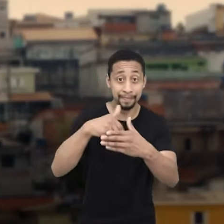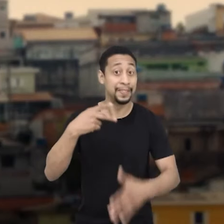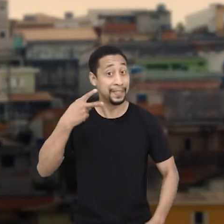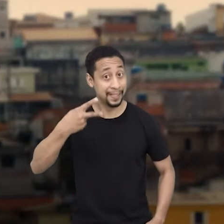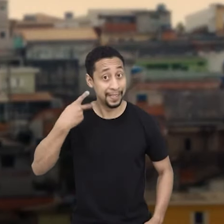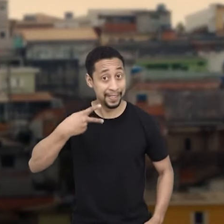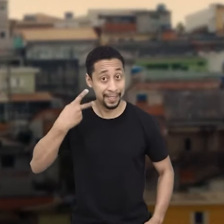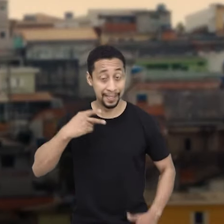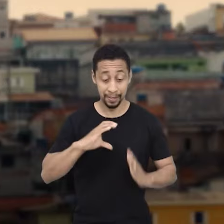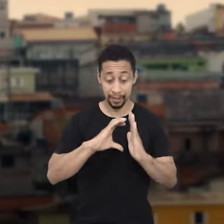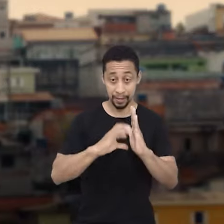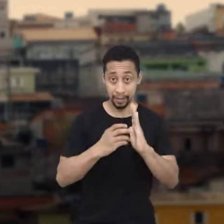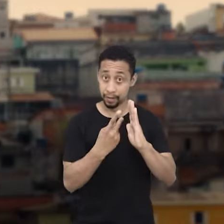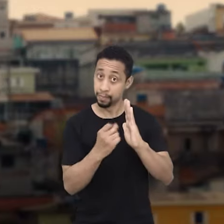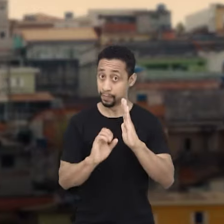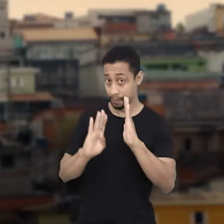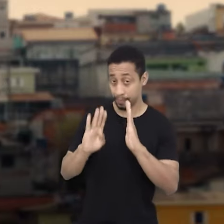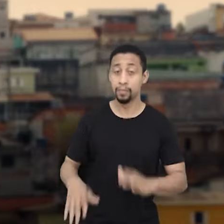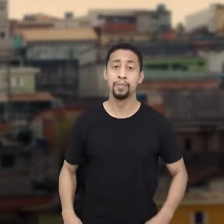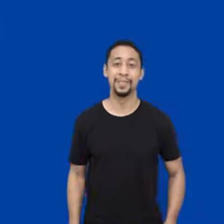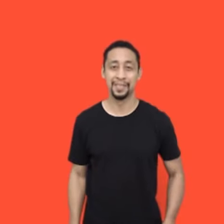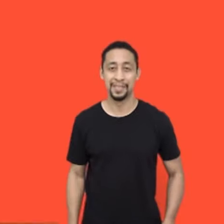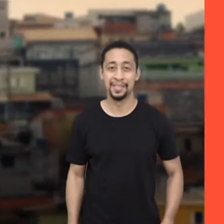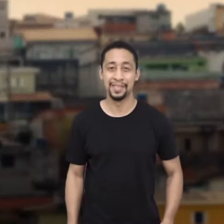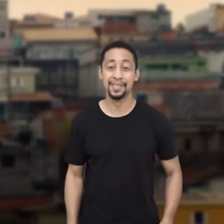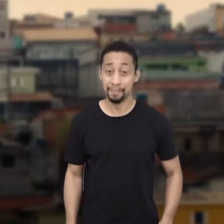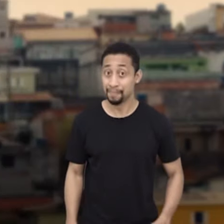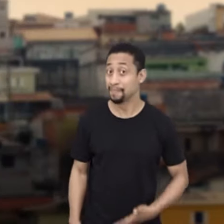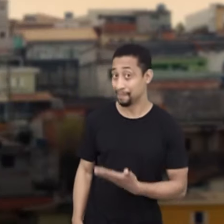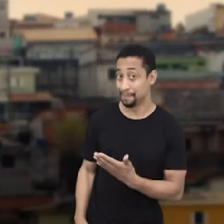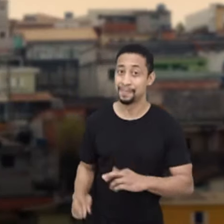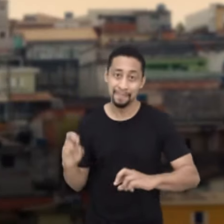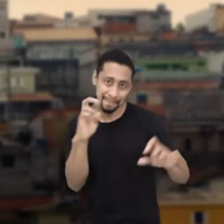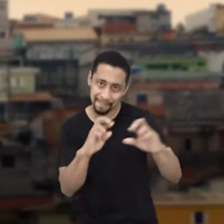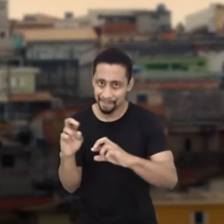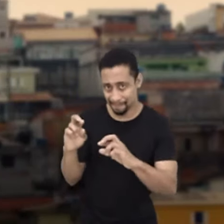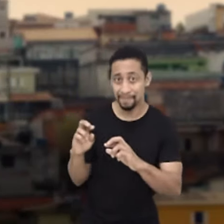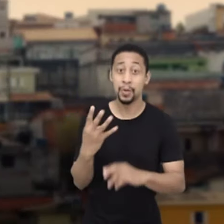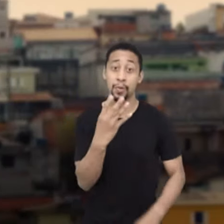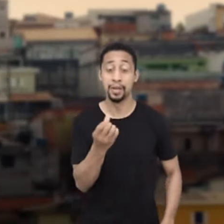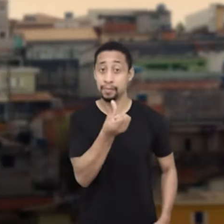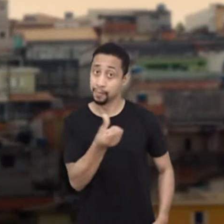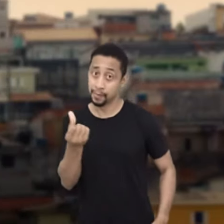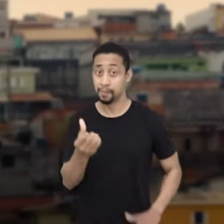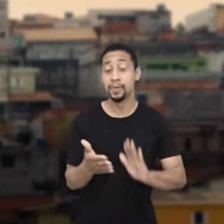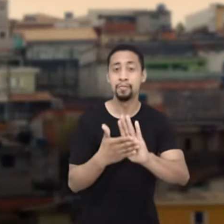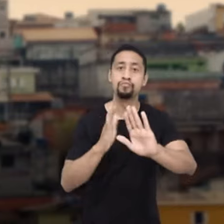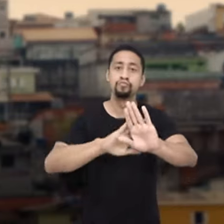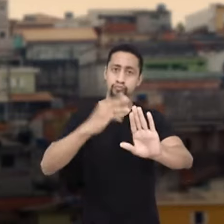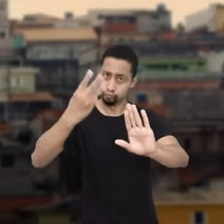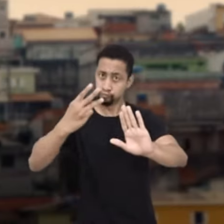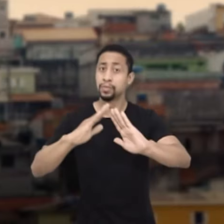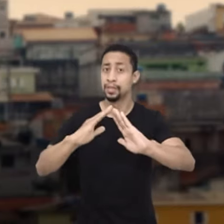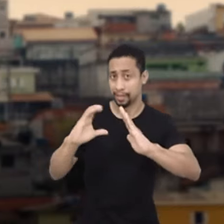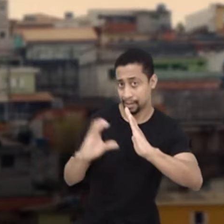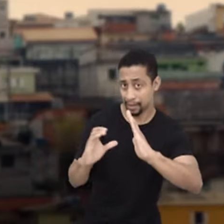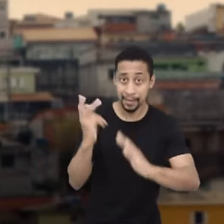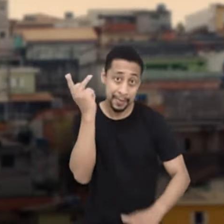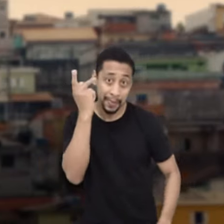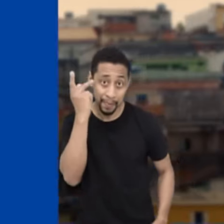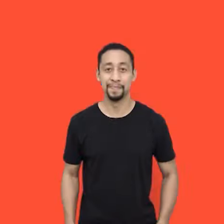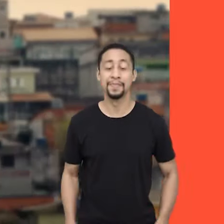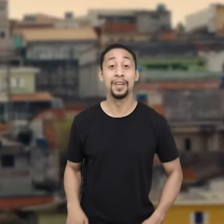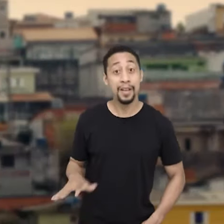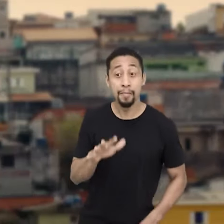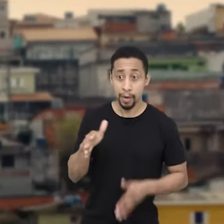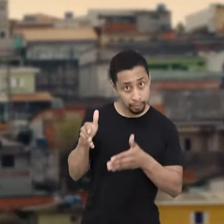Vote nos candidatos a vereador do PSB. Ares a fiscal, 40, 6, 6, 6, pelo terceiro turno nas creches de São